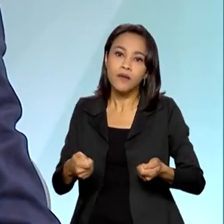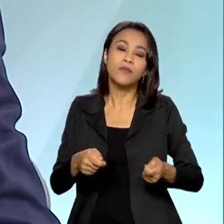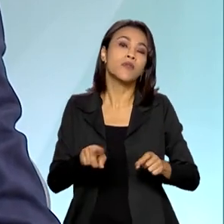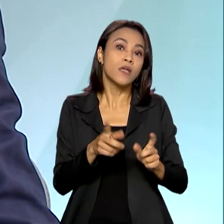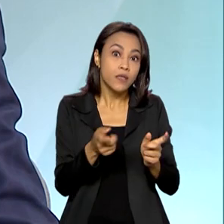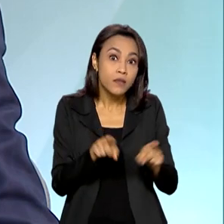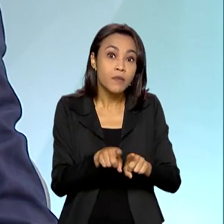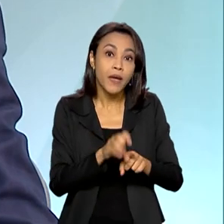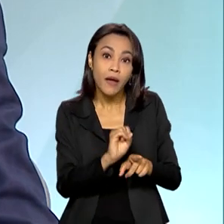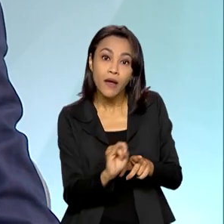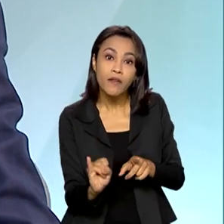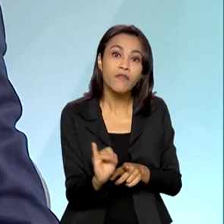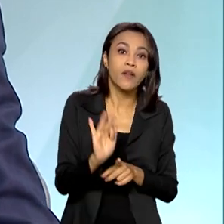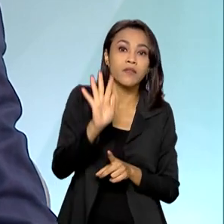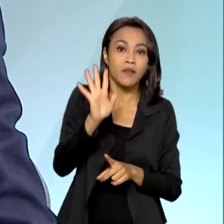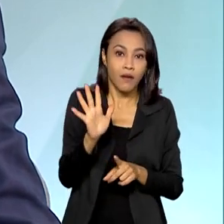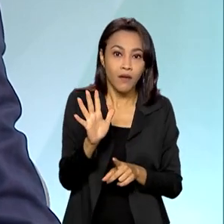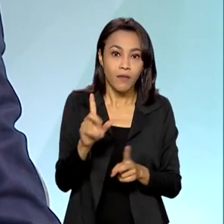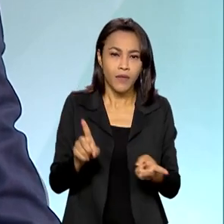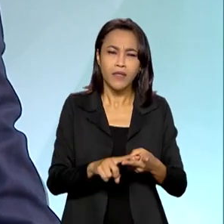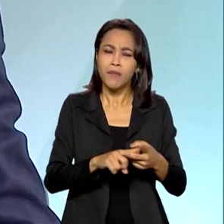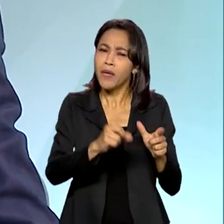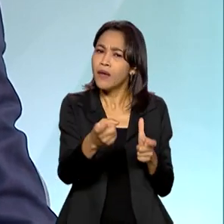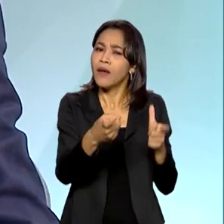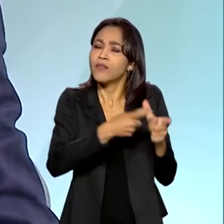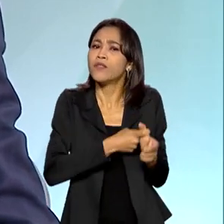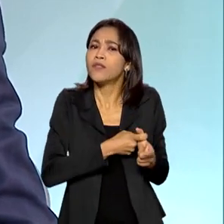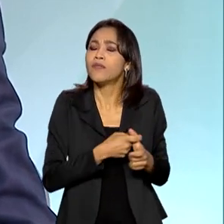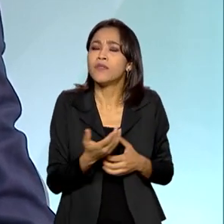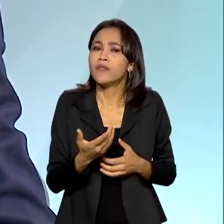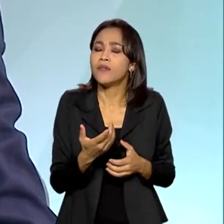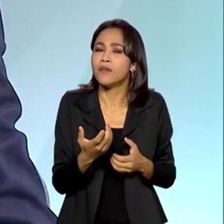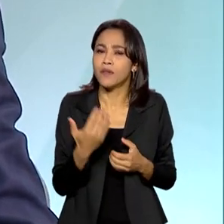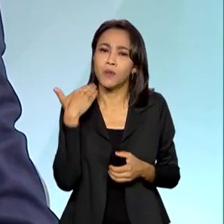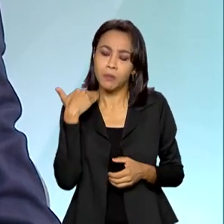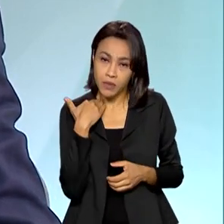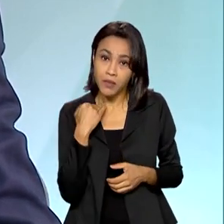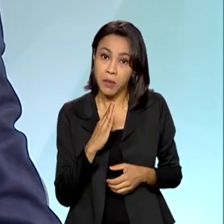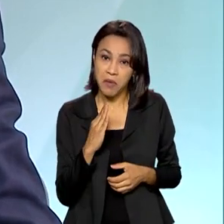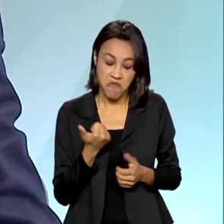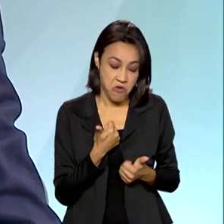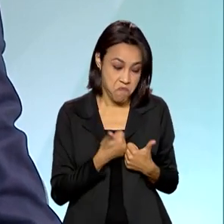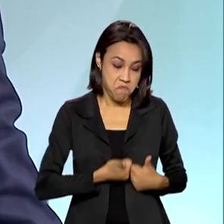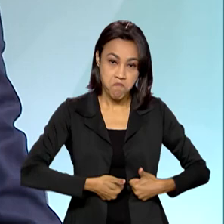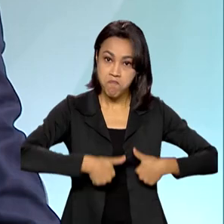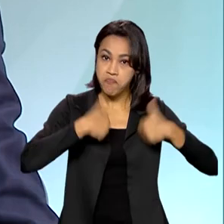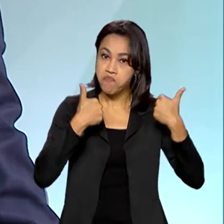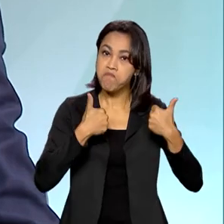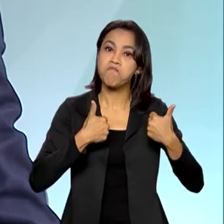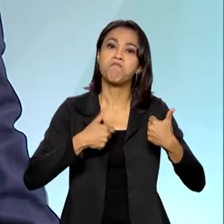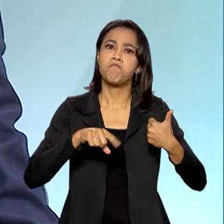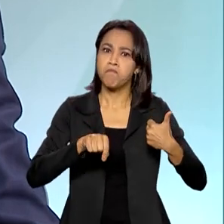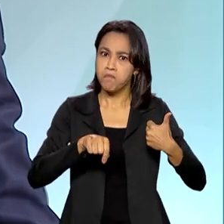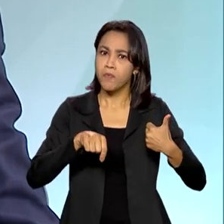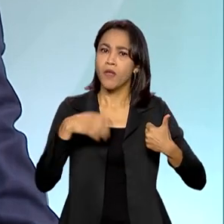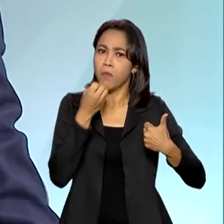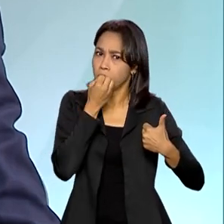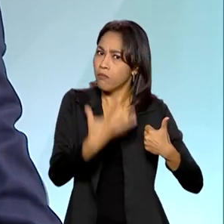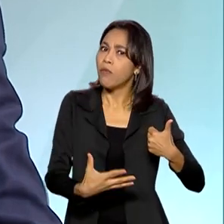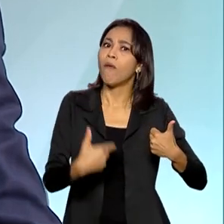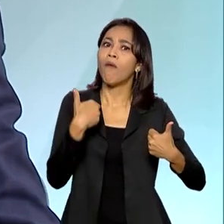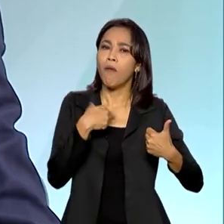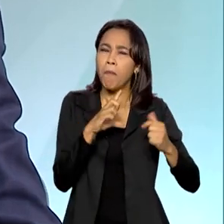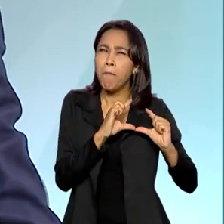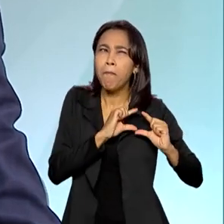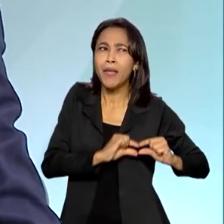inflação. E a inadimplência do Banco do Brasil realmente marcou um gol de placa em índices muito bons,